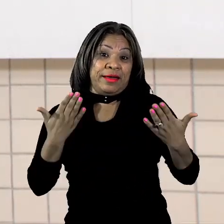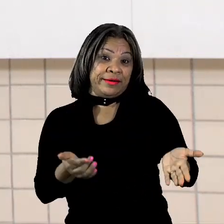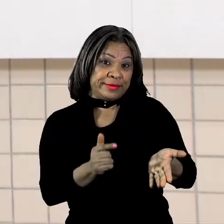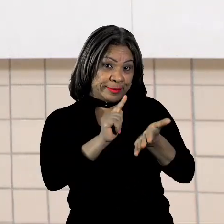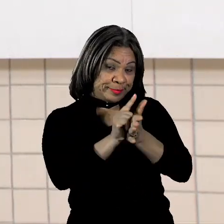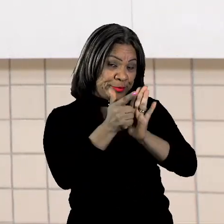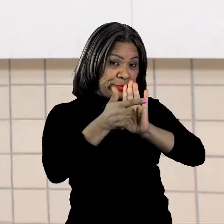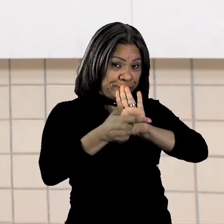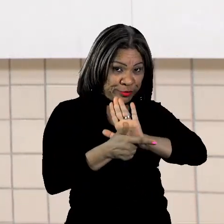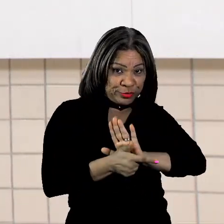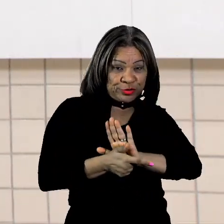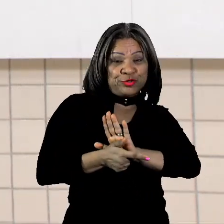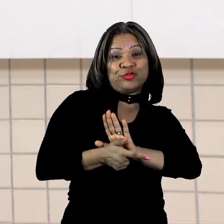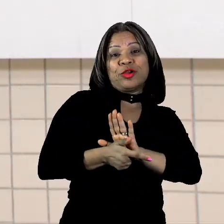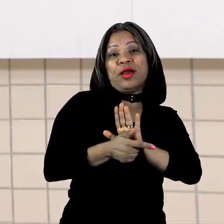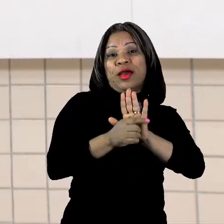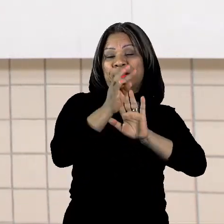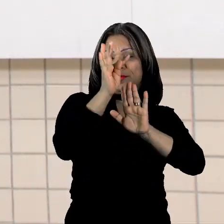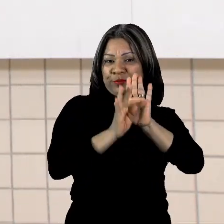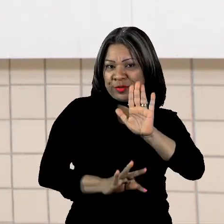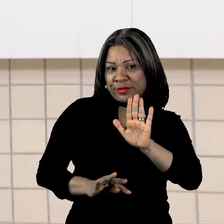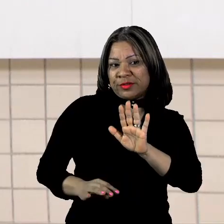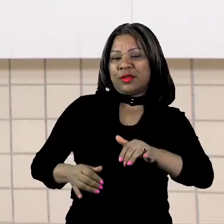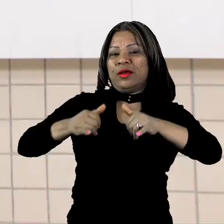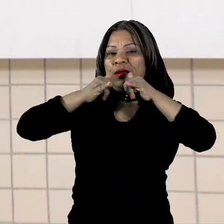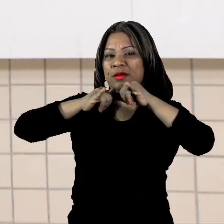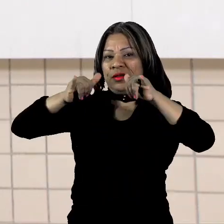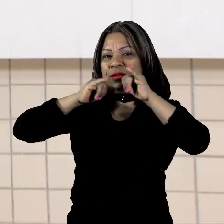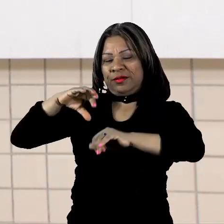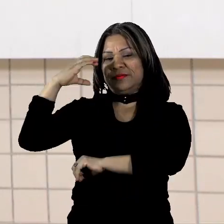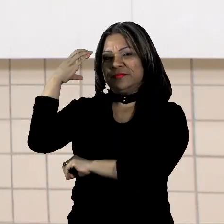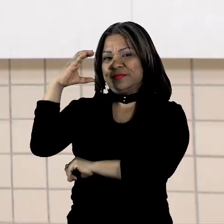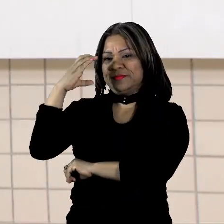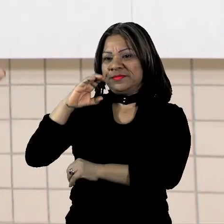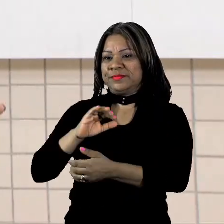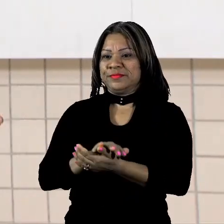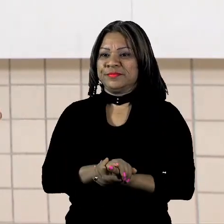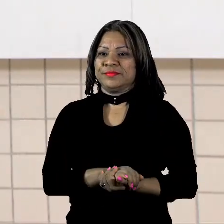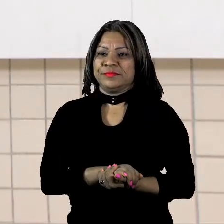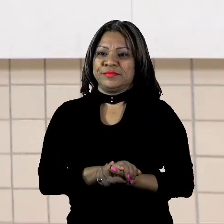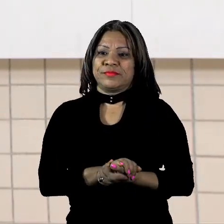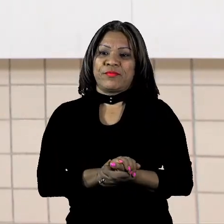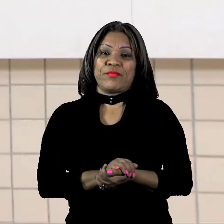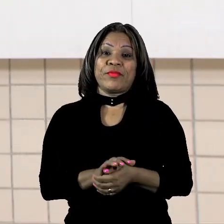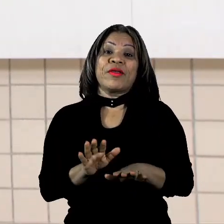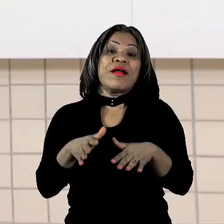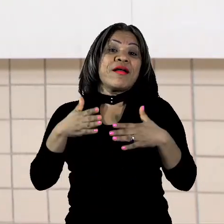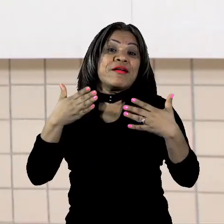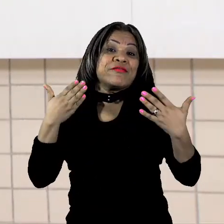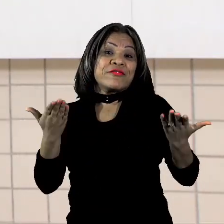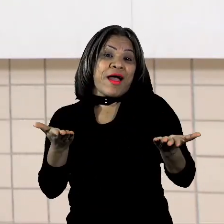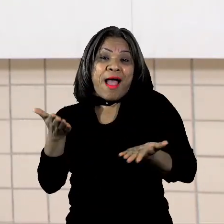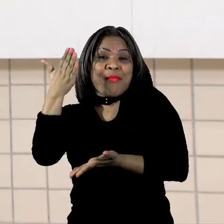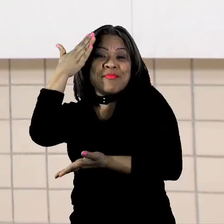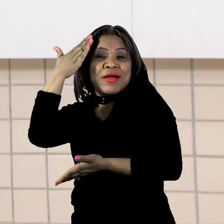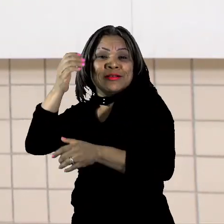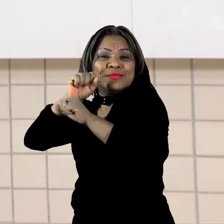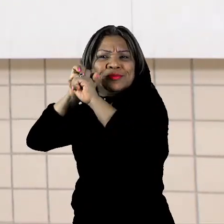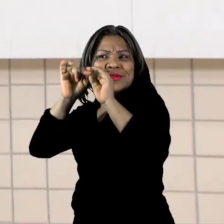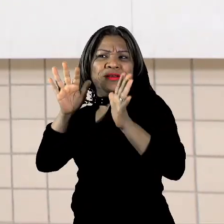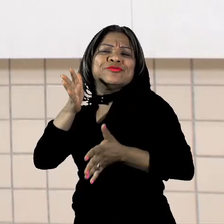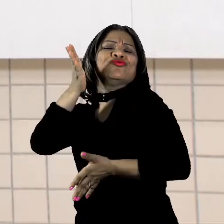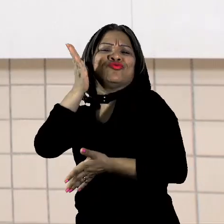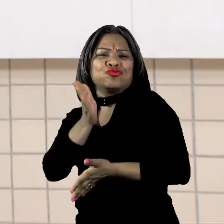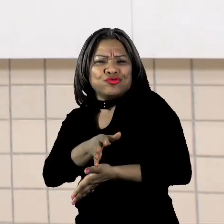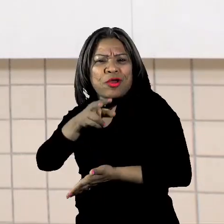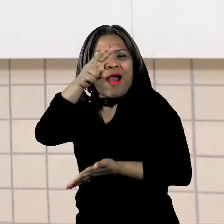divulgação científica. Fava, mentes brilhantes, vocês já leram algum